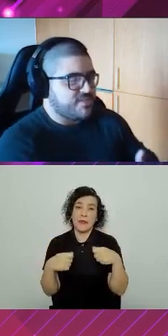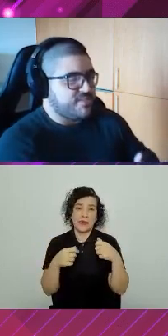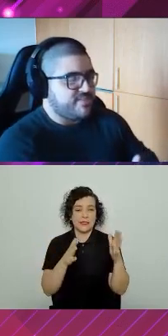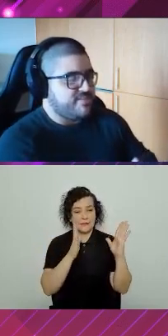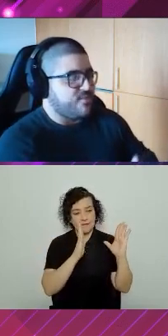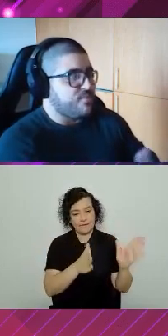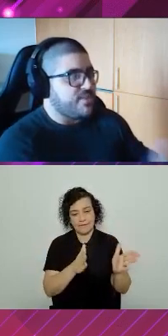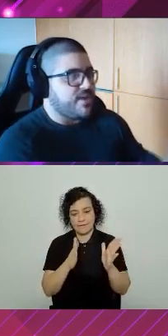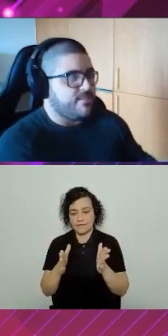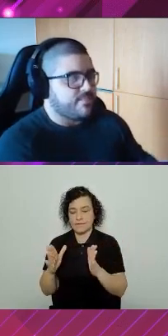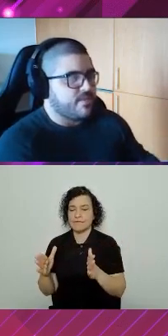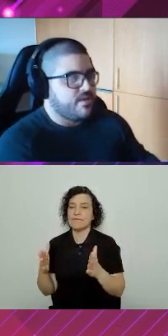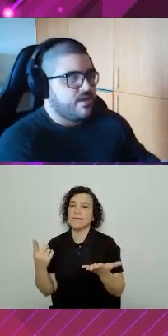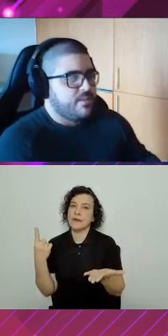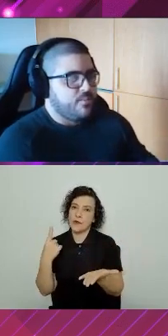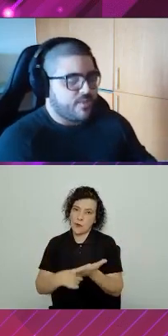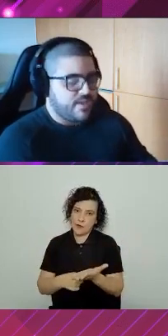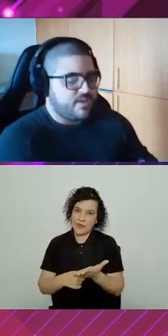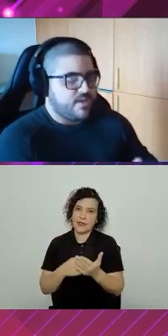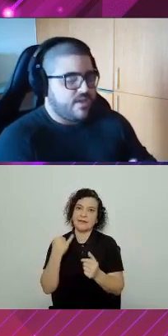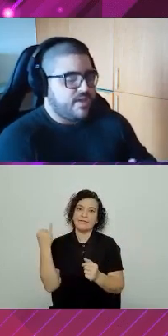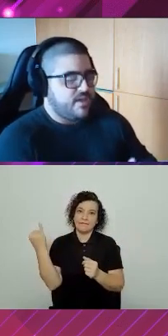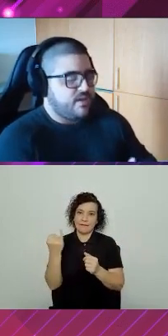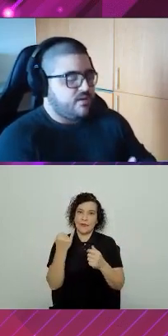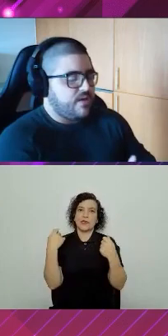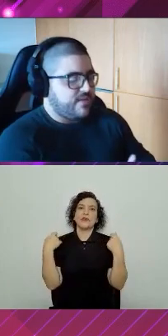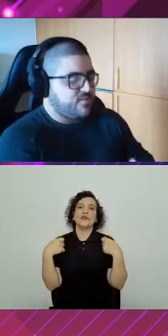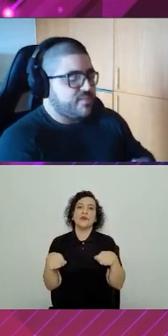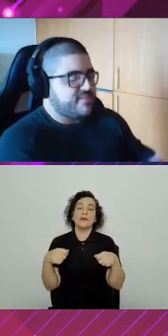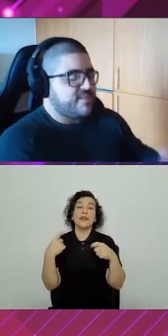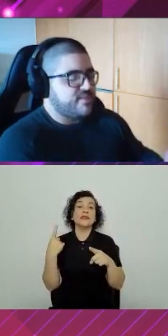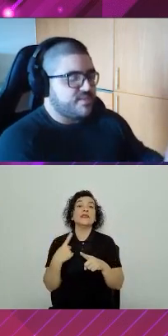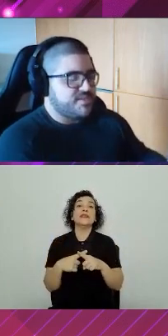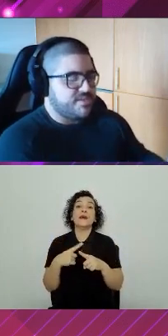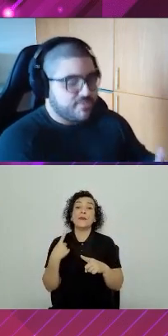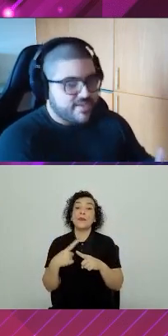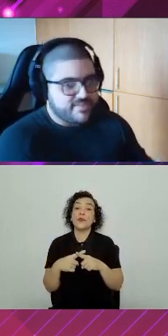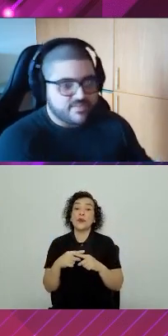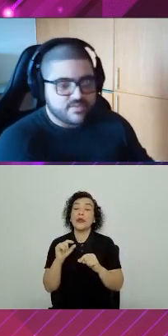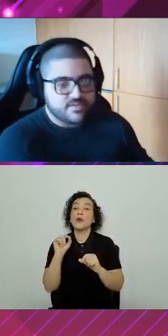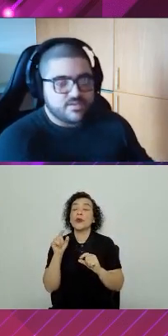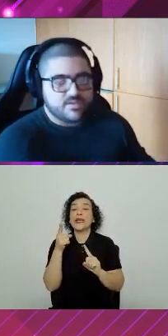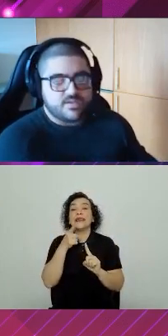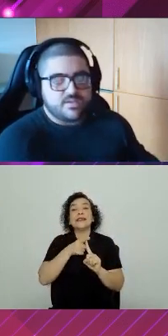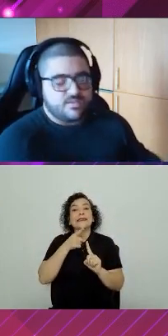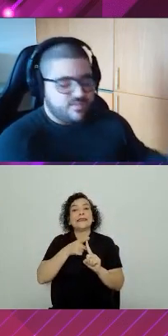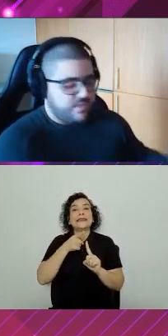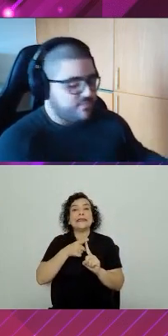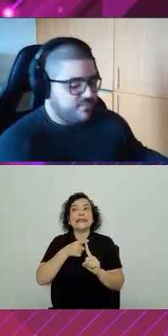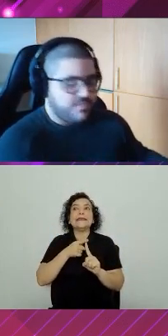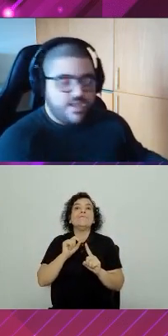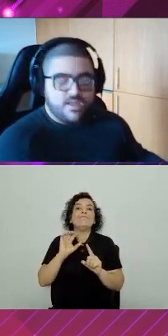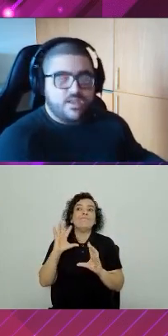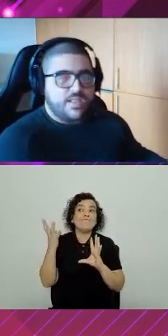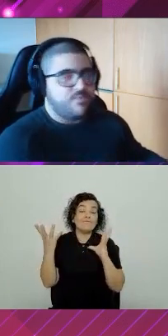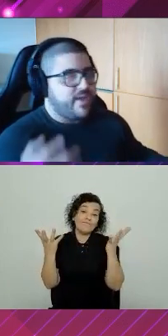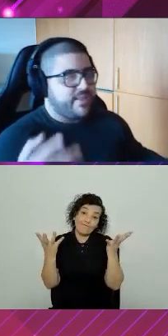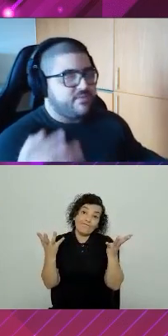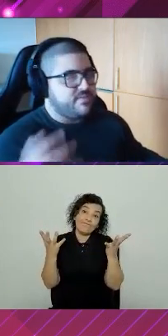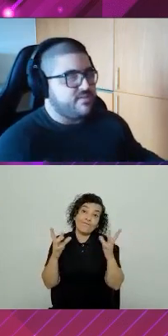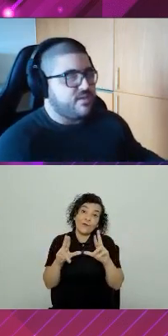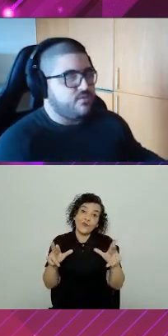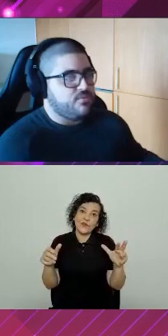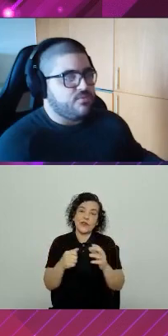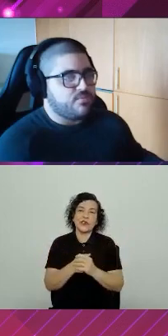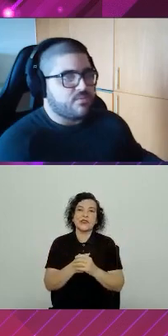algumas coisas que a gente precisa combinar. Porque a sobrescrita de estilo acontece. Então, vamos lá. Lá no